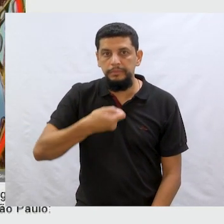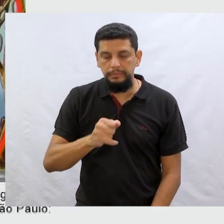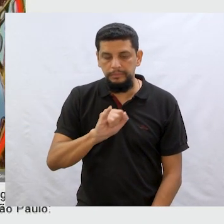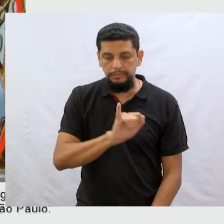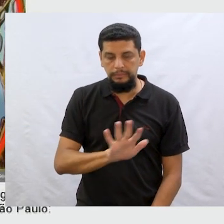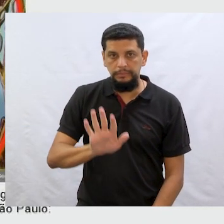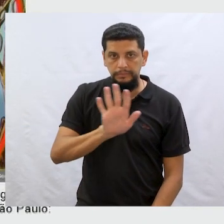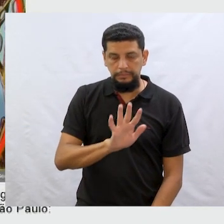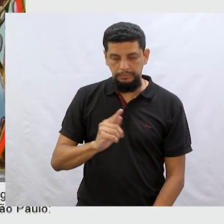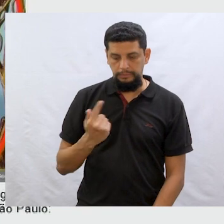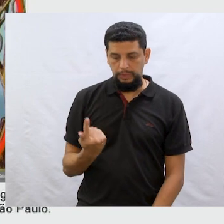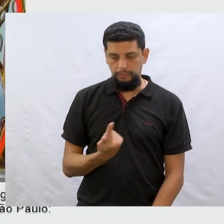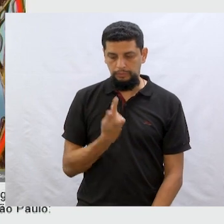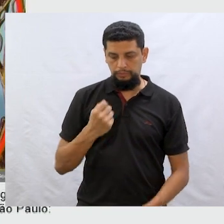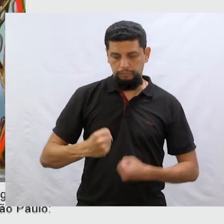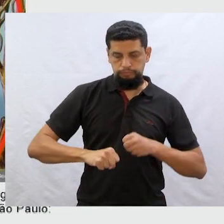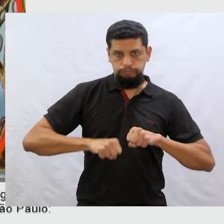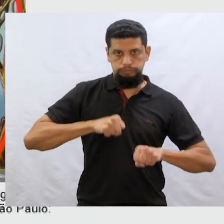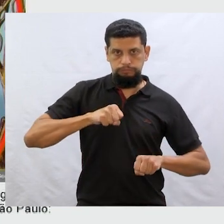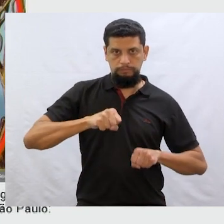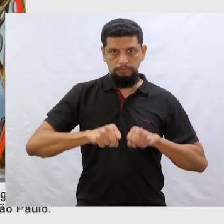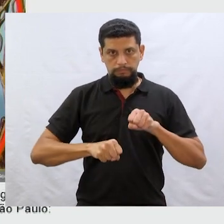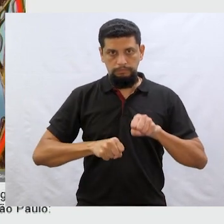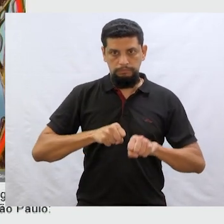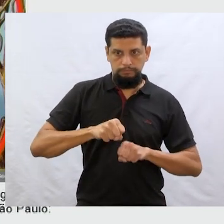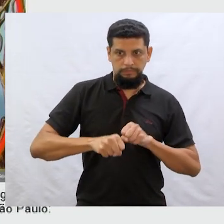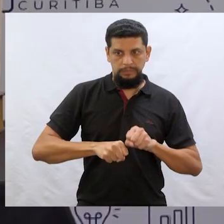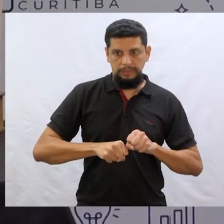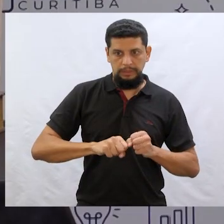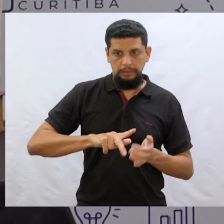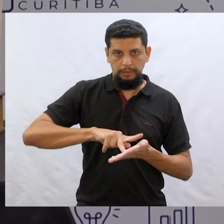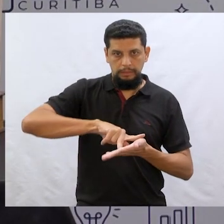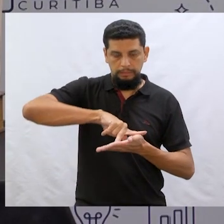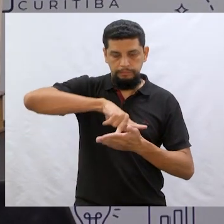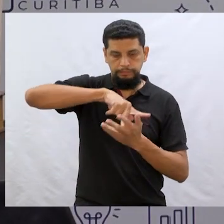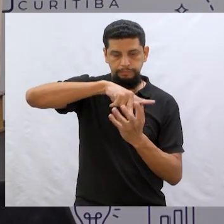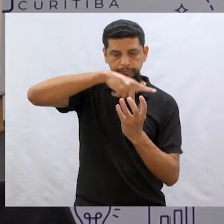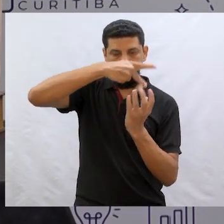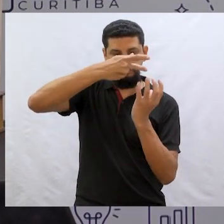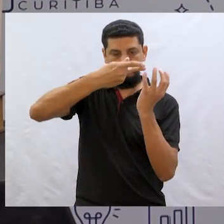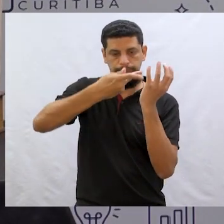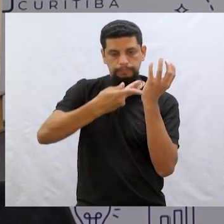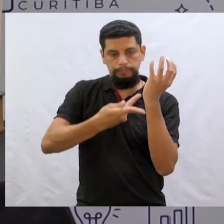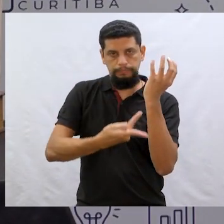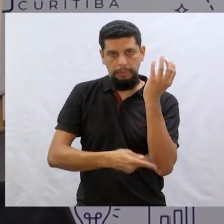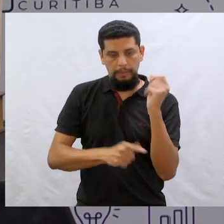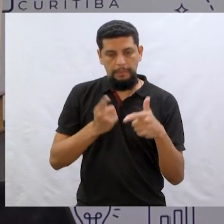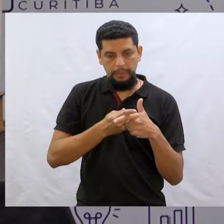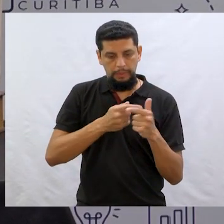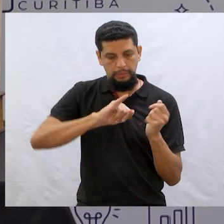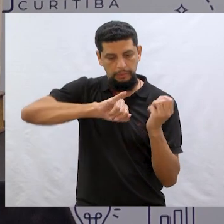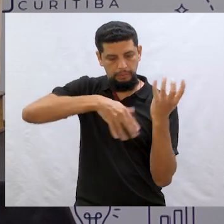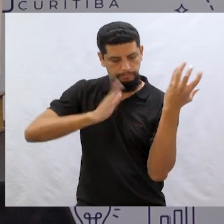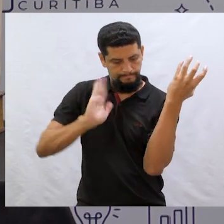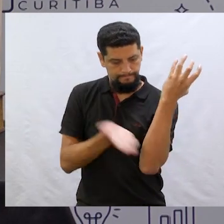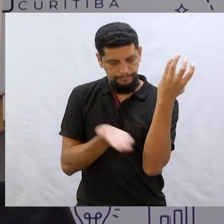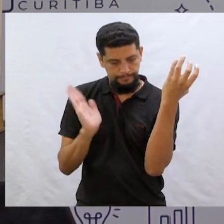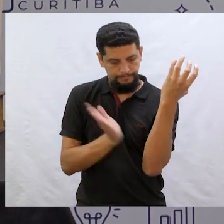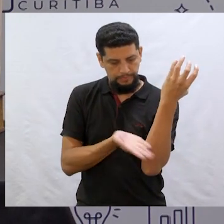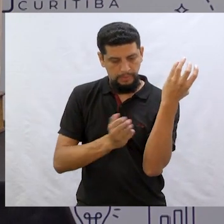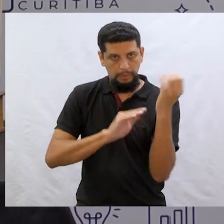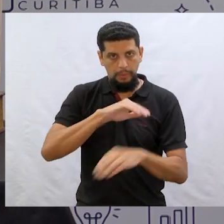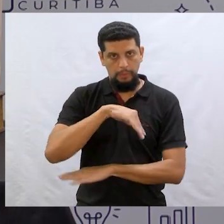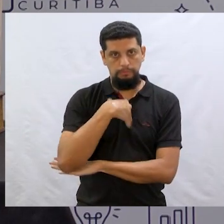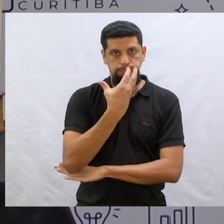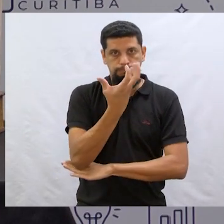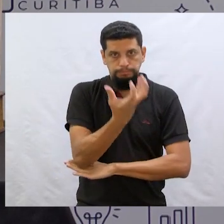essa imagem, né? Desse gigante que, nesse momento aí, ele está caindo do pé porque o João já, ó, cortou o pé de feijão e o gigante